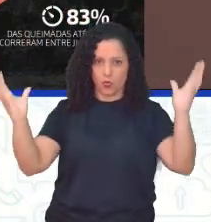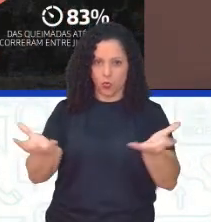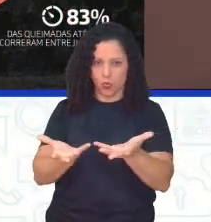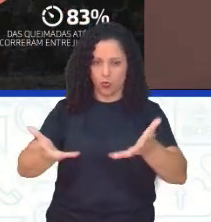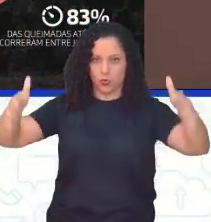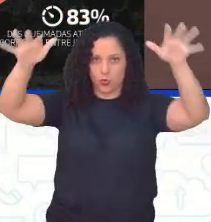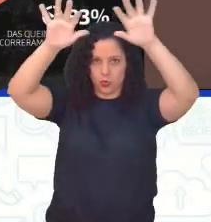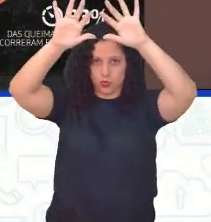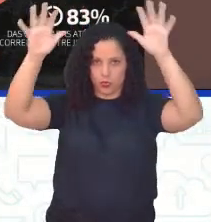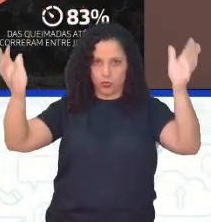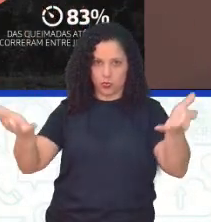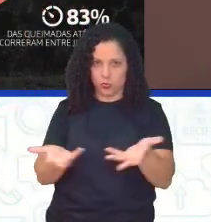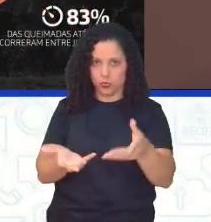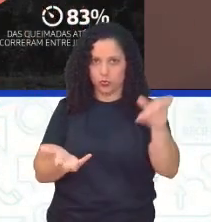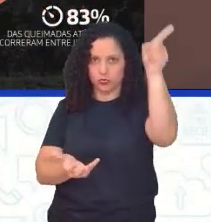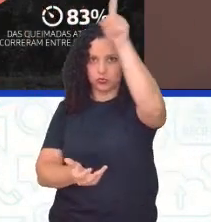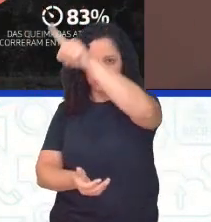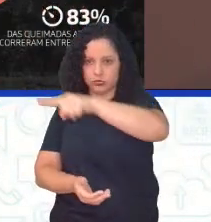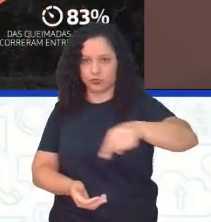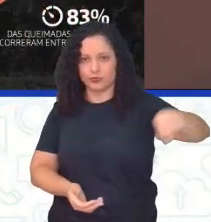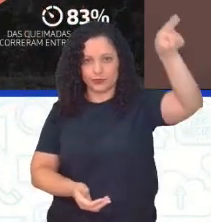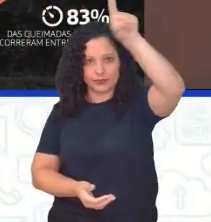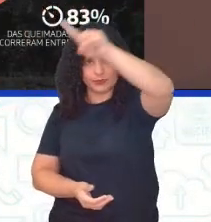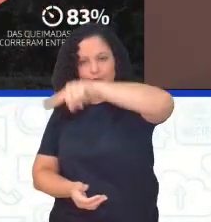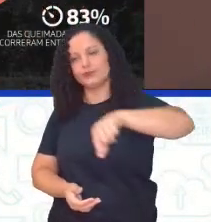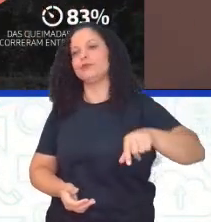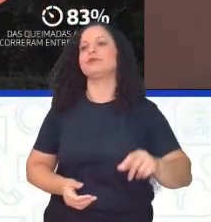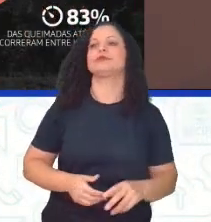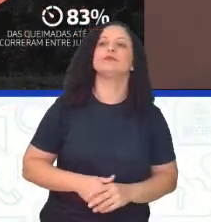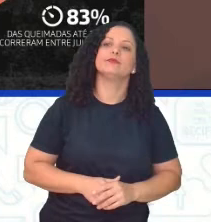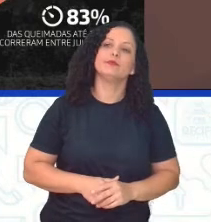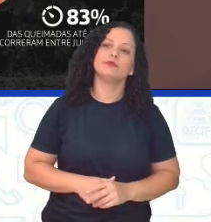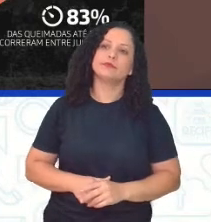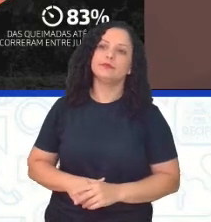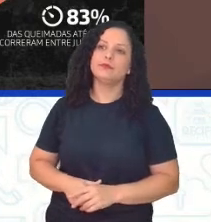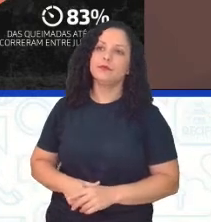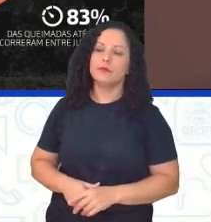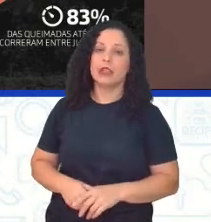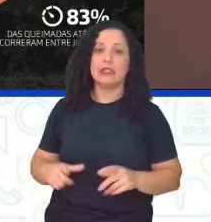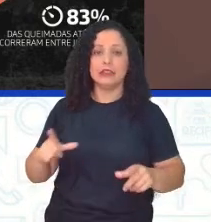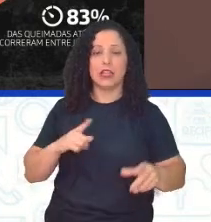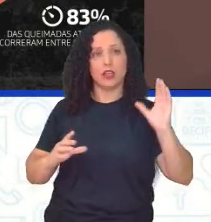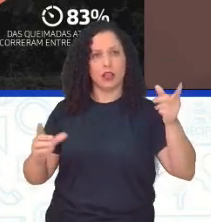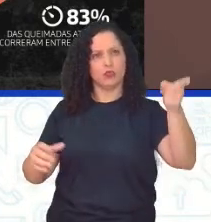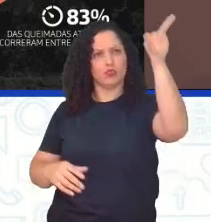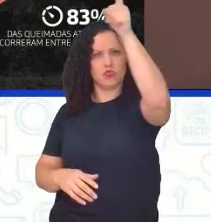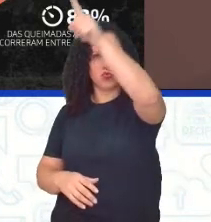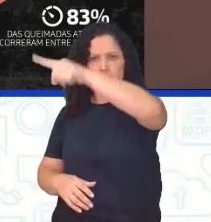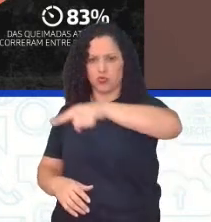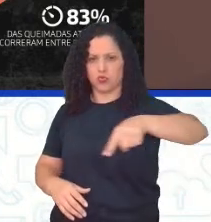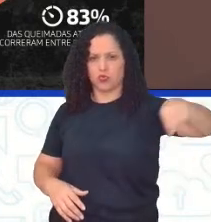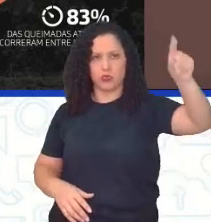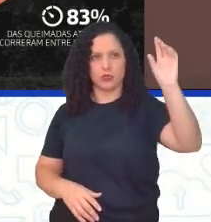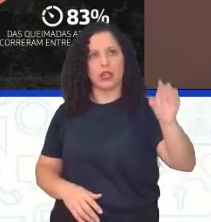um gráfico em formato aí de disco, né? Esse gráfico de disco. Cada partezinha do gráfico vai estar fazendo